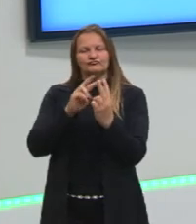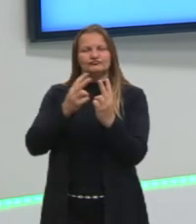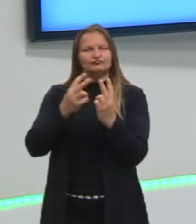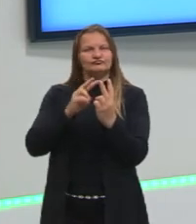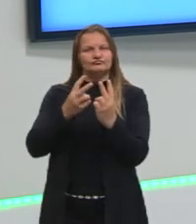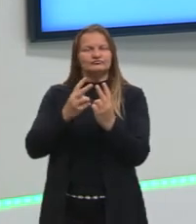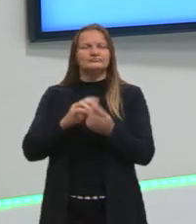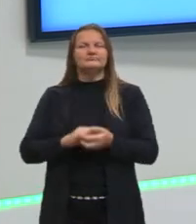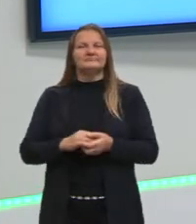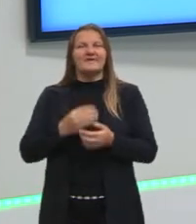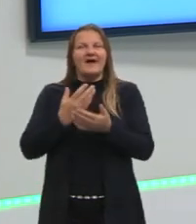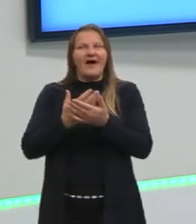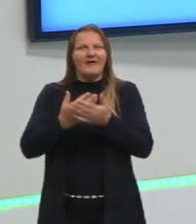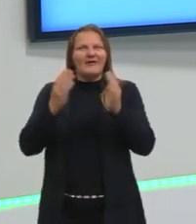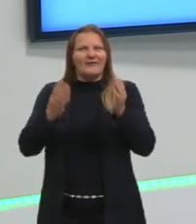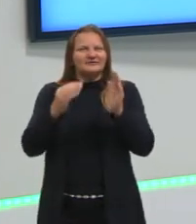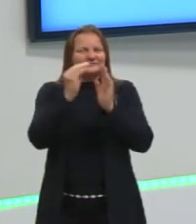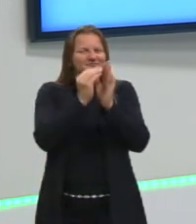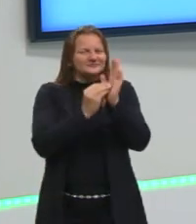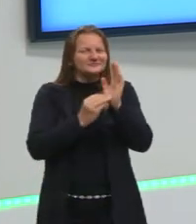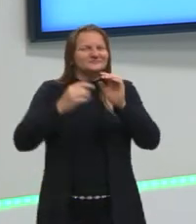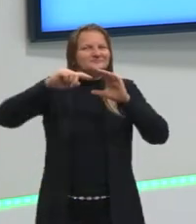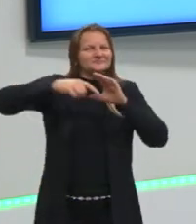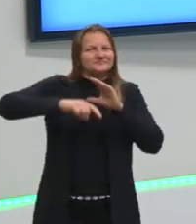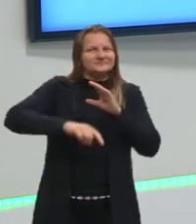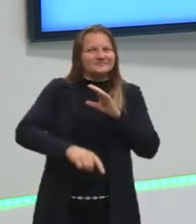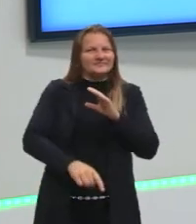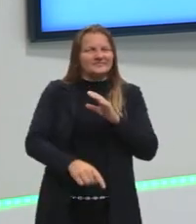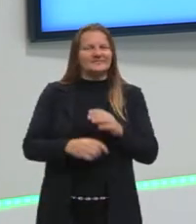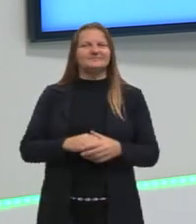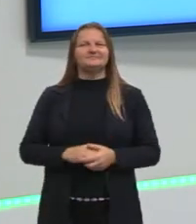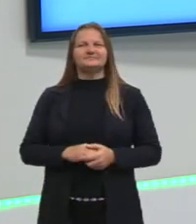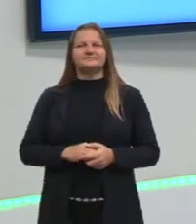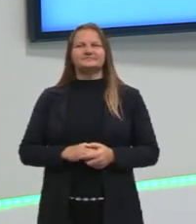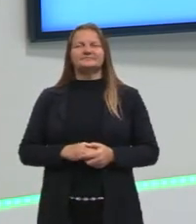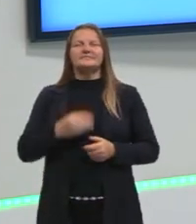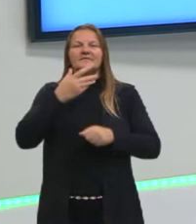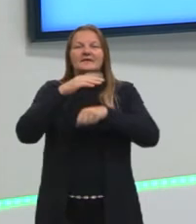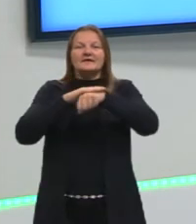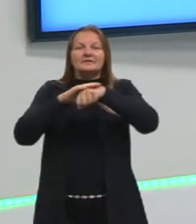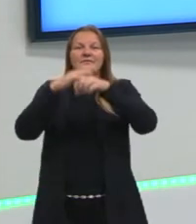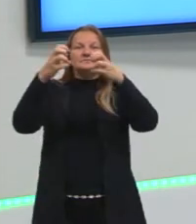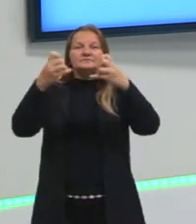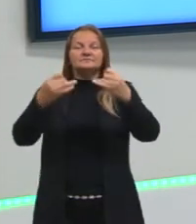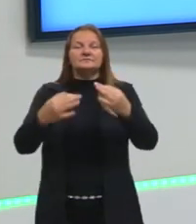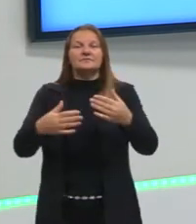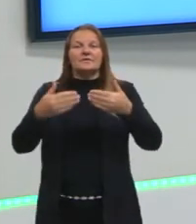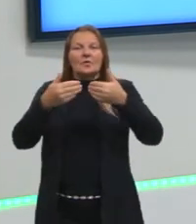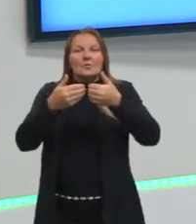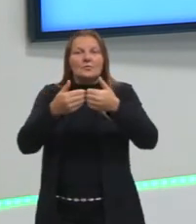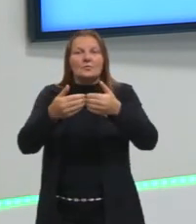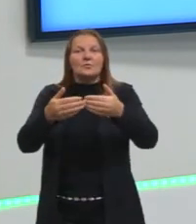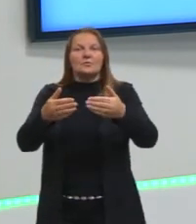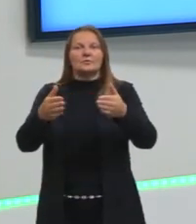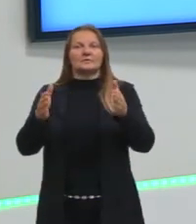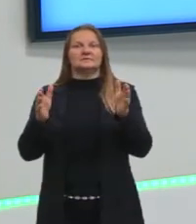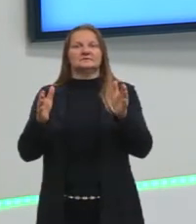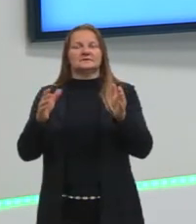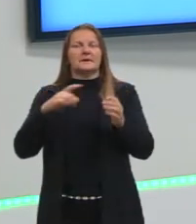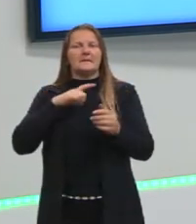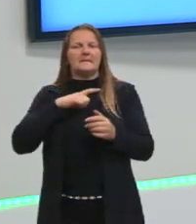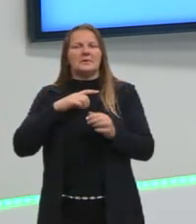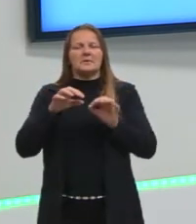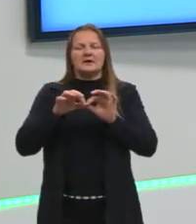trabalhando a aula de hoje um pouco desse conteúdo. Como eu falei para vocês na última aula, nós vamos entrar aí, né, em questões de